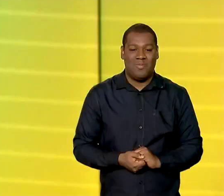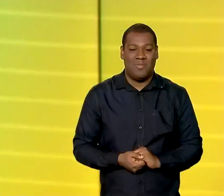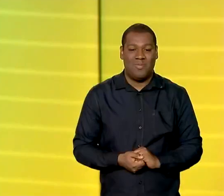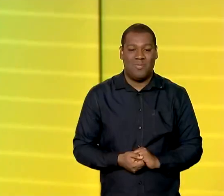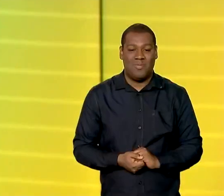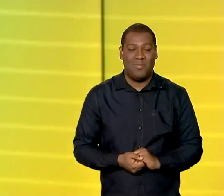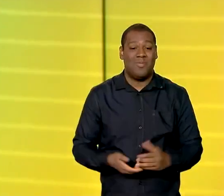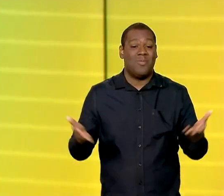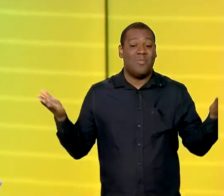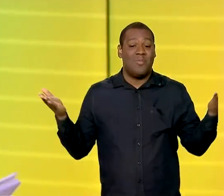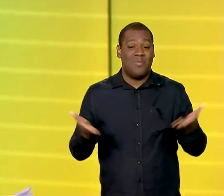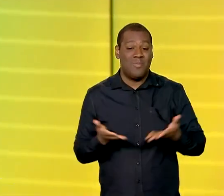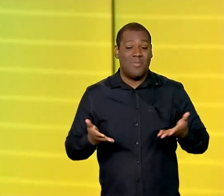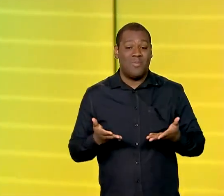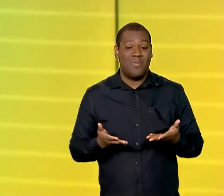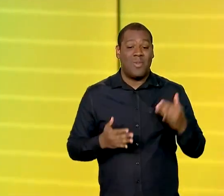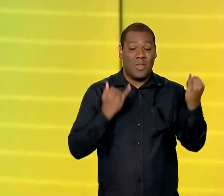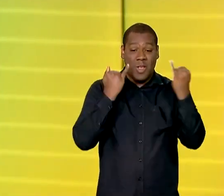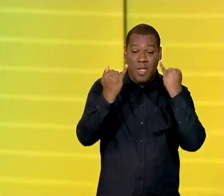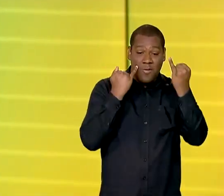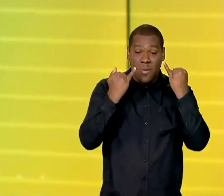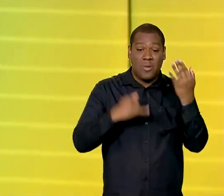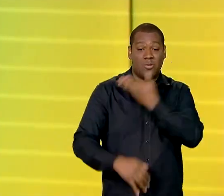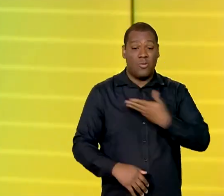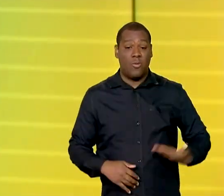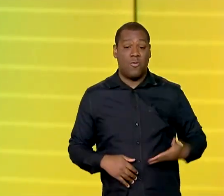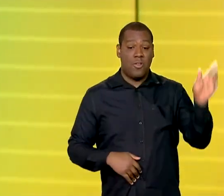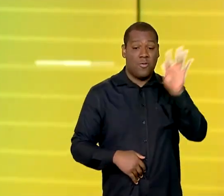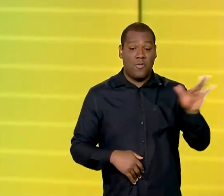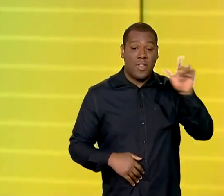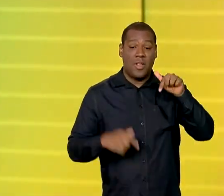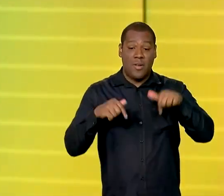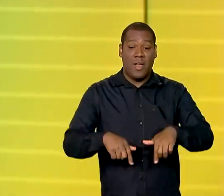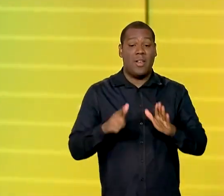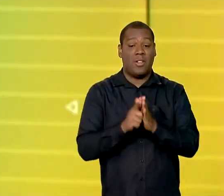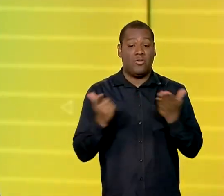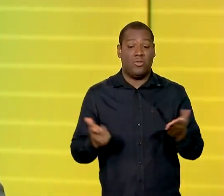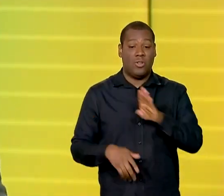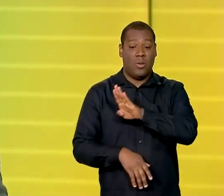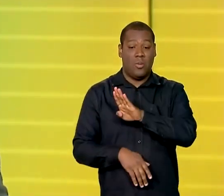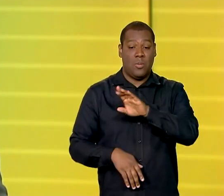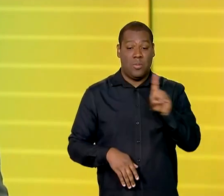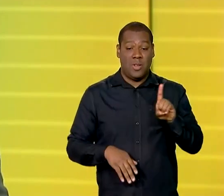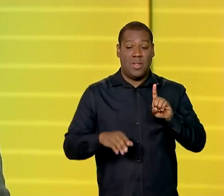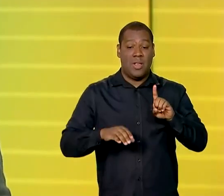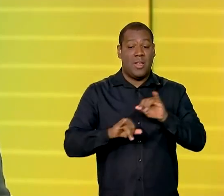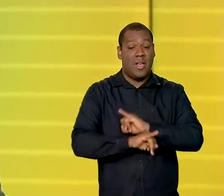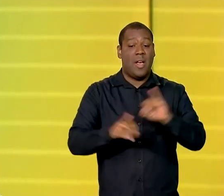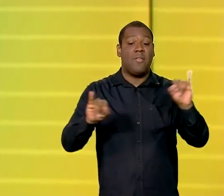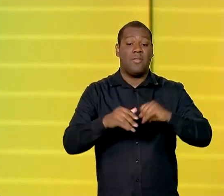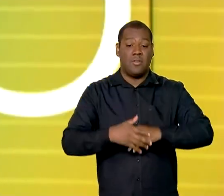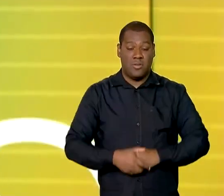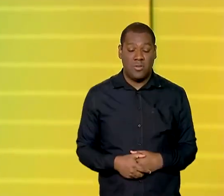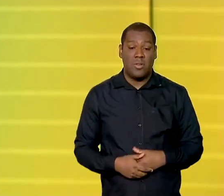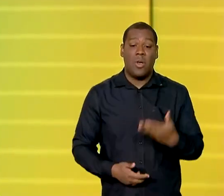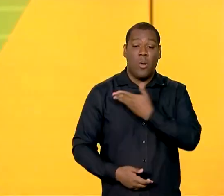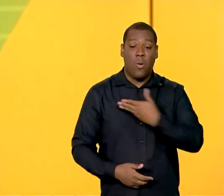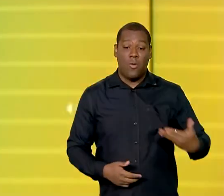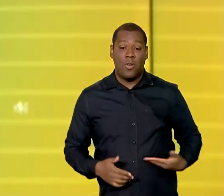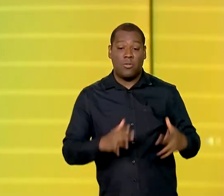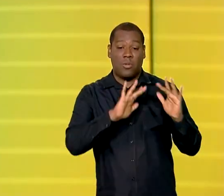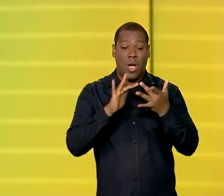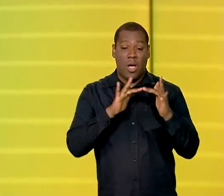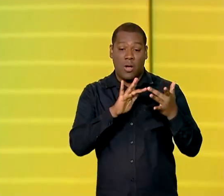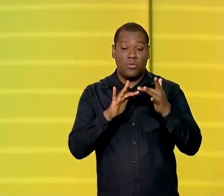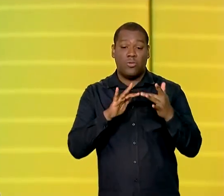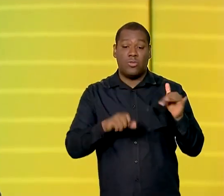Vamos seguir agora com outras notícias do governo federal aqui no Brasil em dia. A gente volta a falar sobre as ações de apoio ao Rio